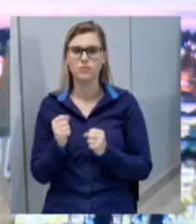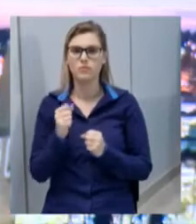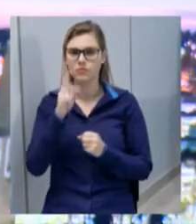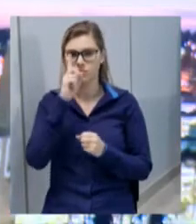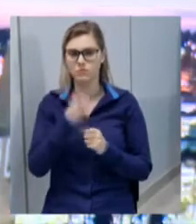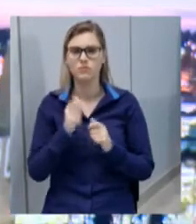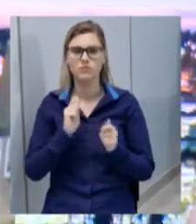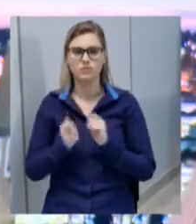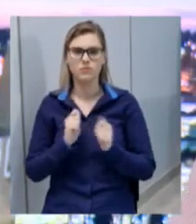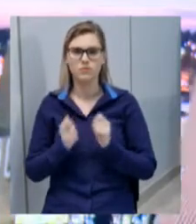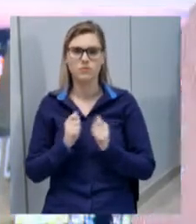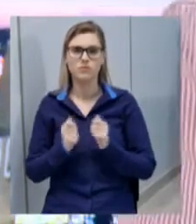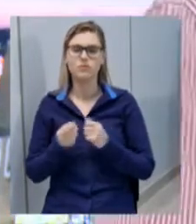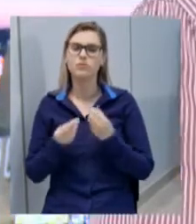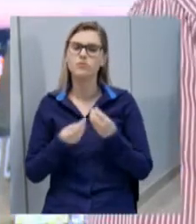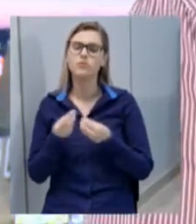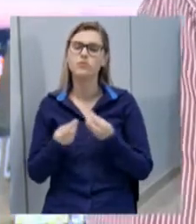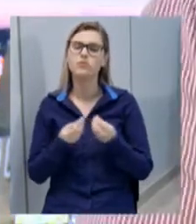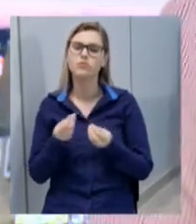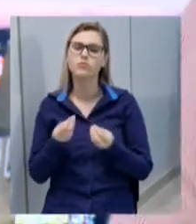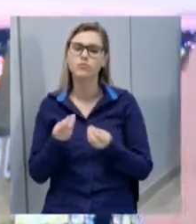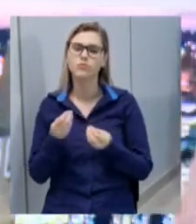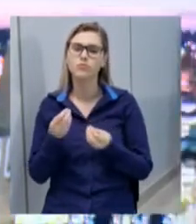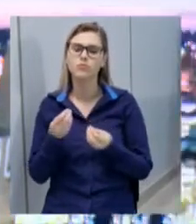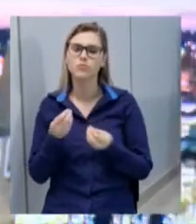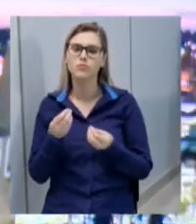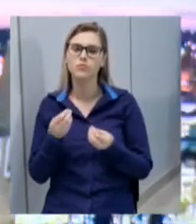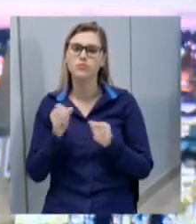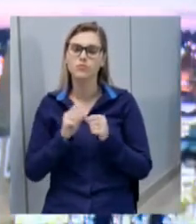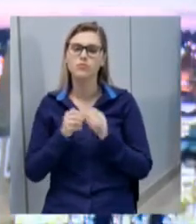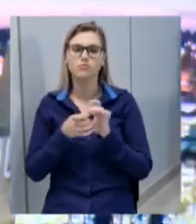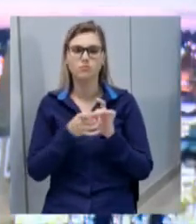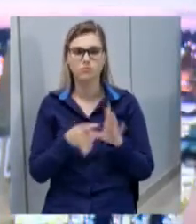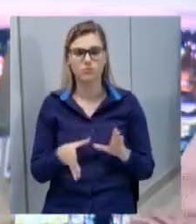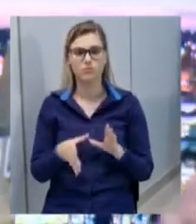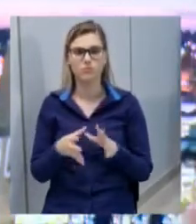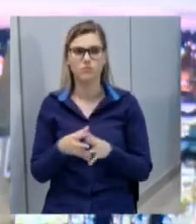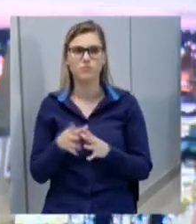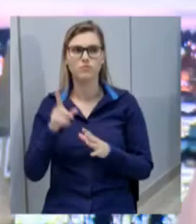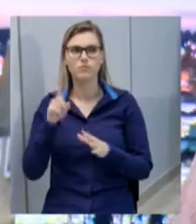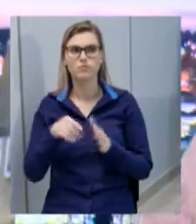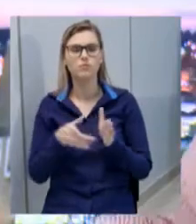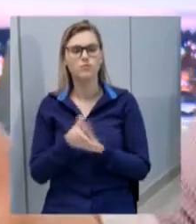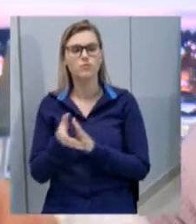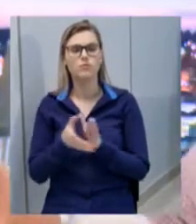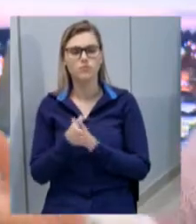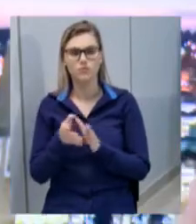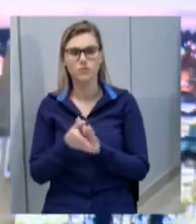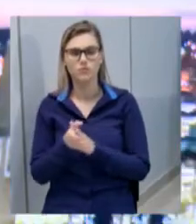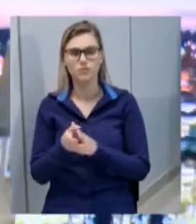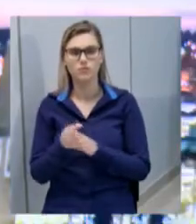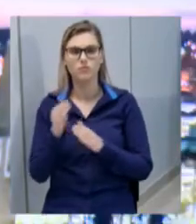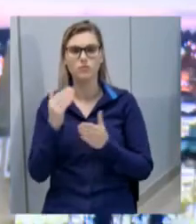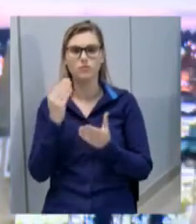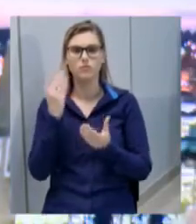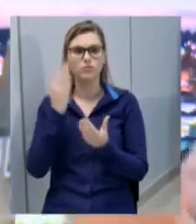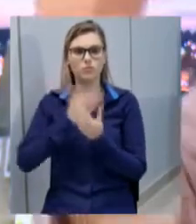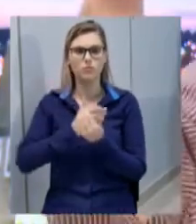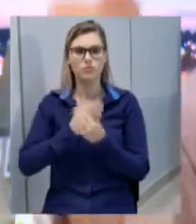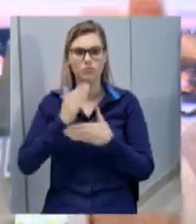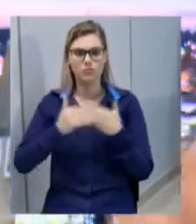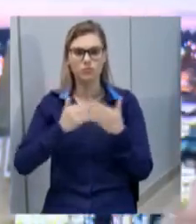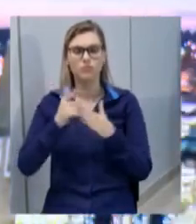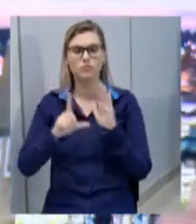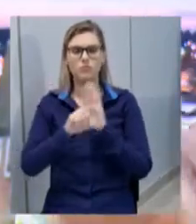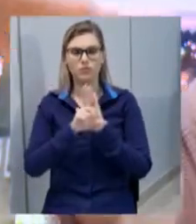administração de forma coercitiva fazer a suspensão. É uma orientação, olha o processo legal. Eu tenho